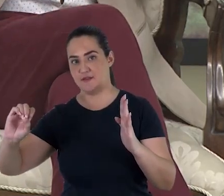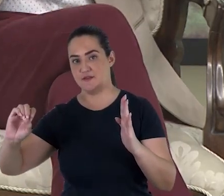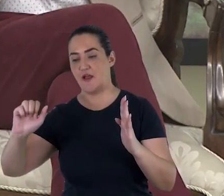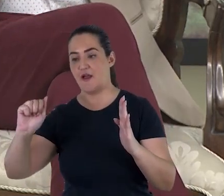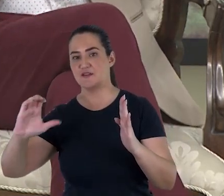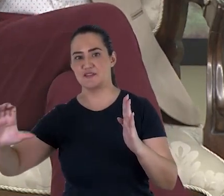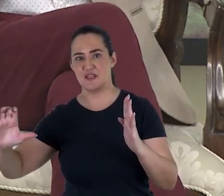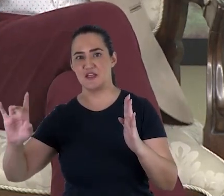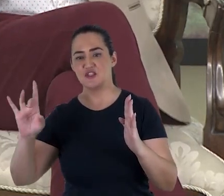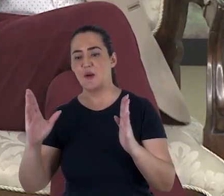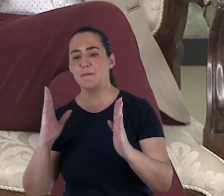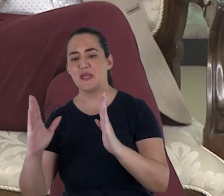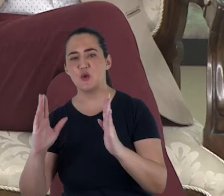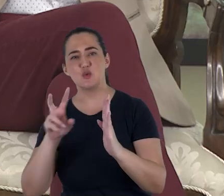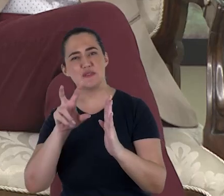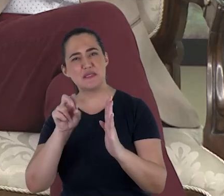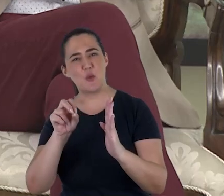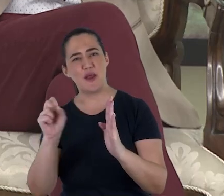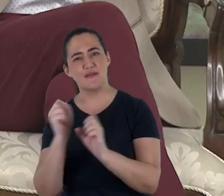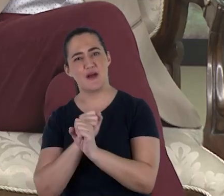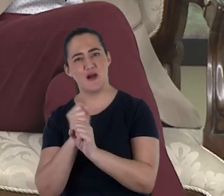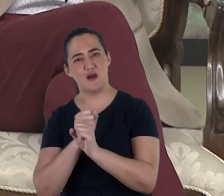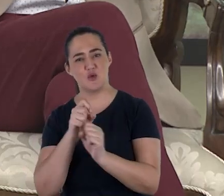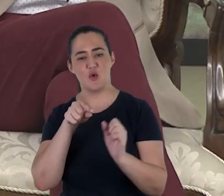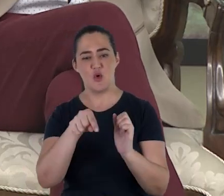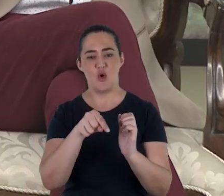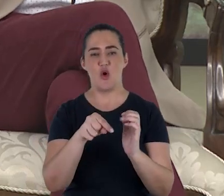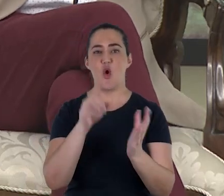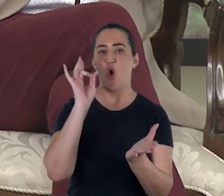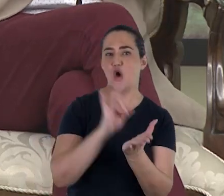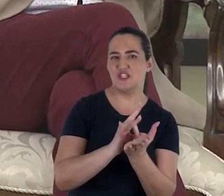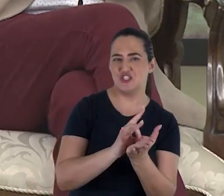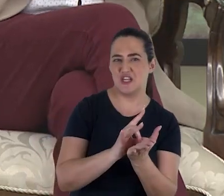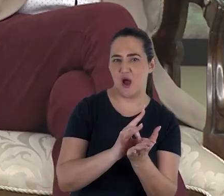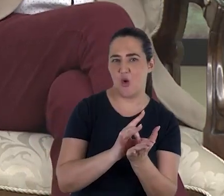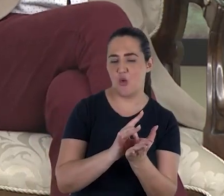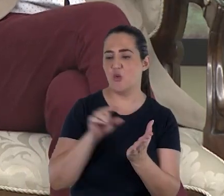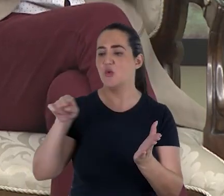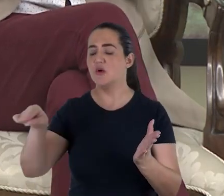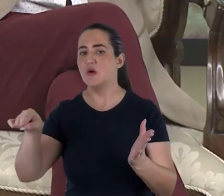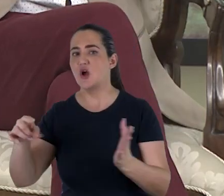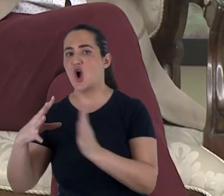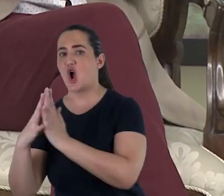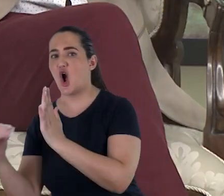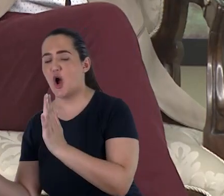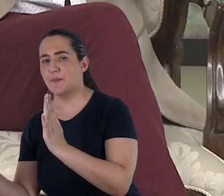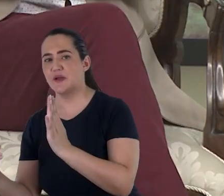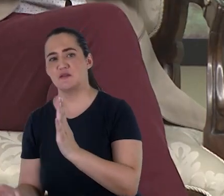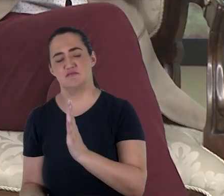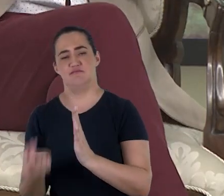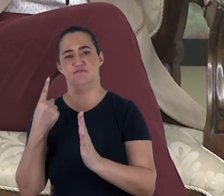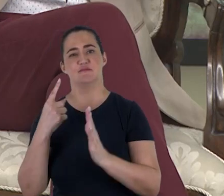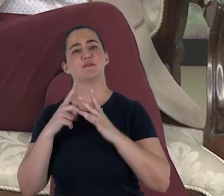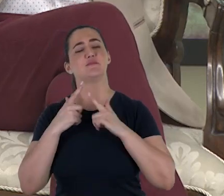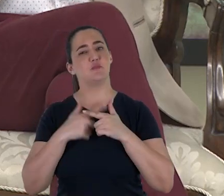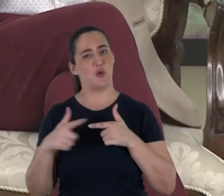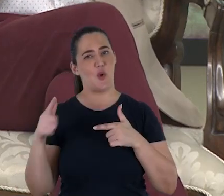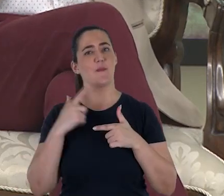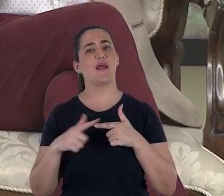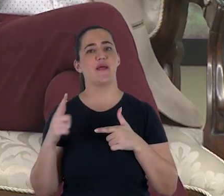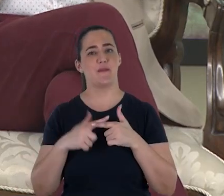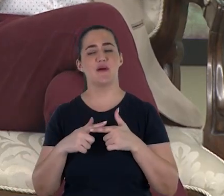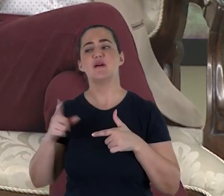estaria a menos de 50 anos do livro original de Daniel. E é aí que nasce o problema para aqueles